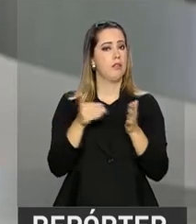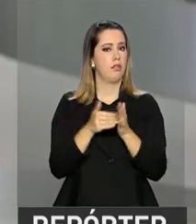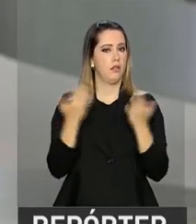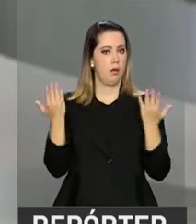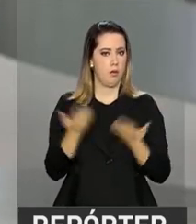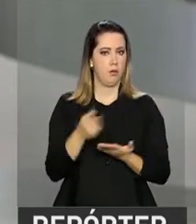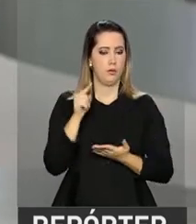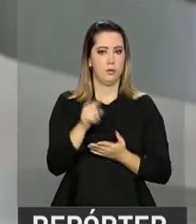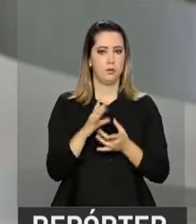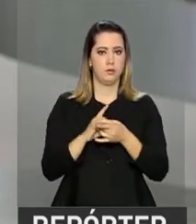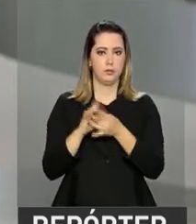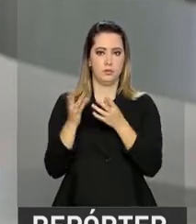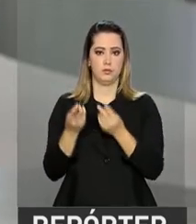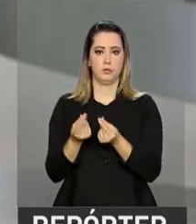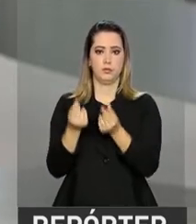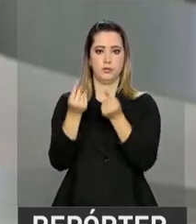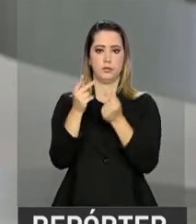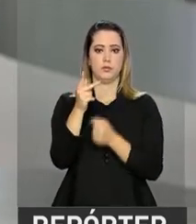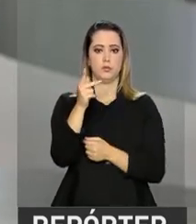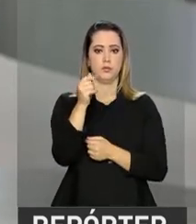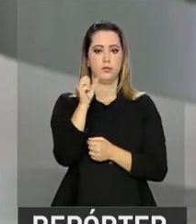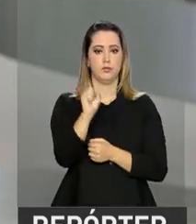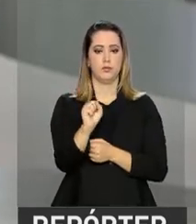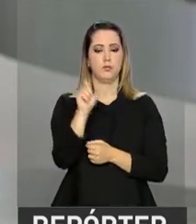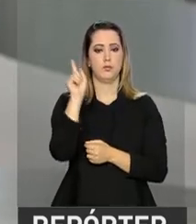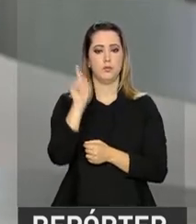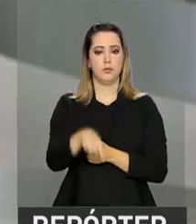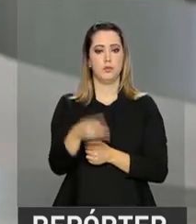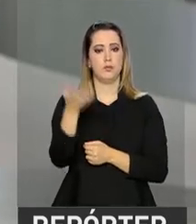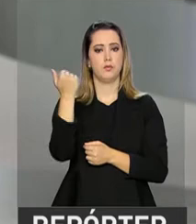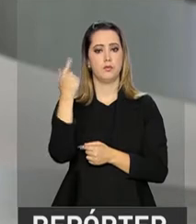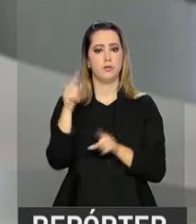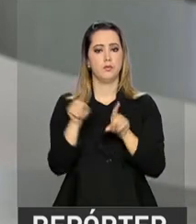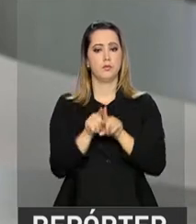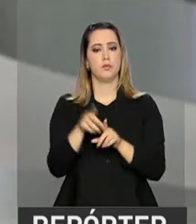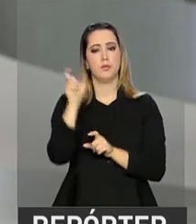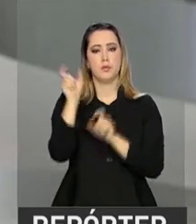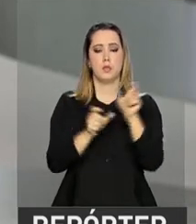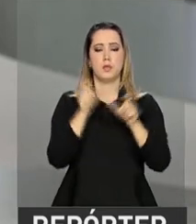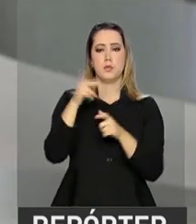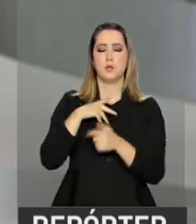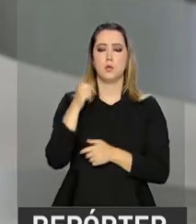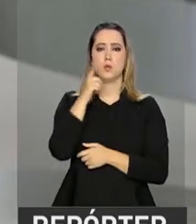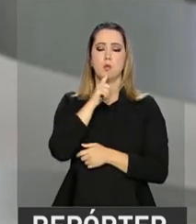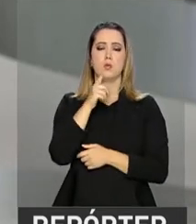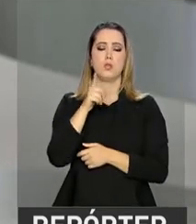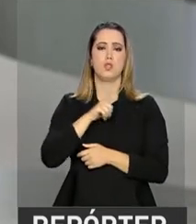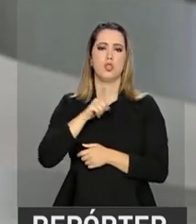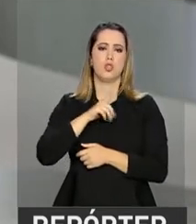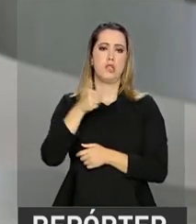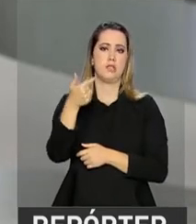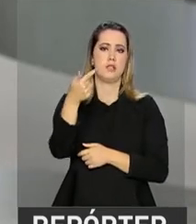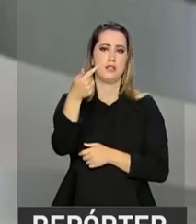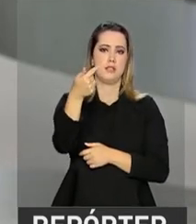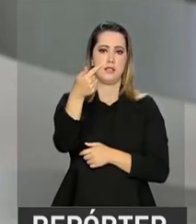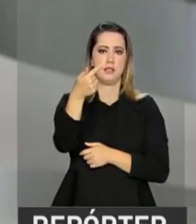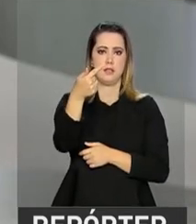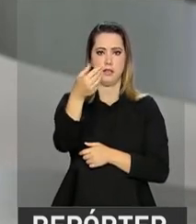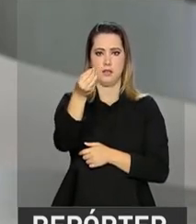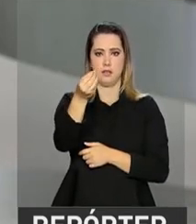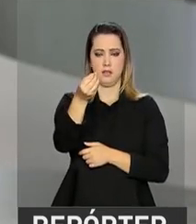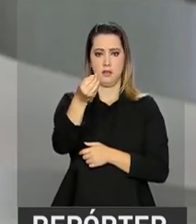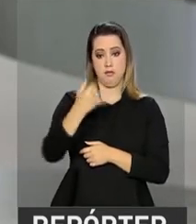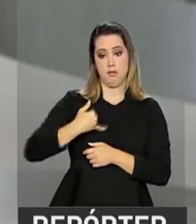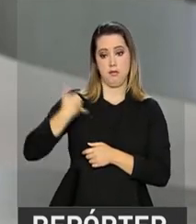hoje, a liberação do PIS-PASEP era feita quando os cotistas atingiam 70 anos de idade ou